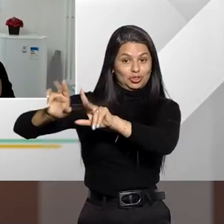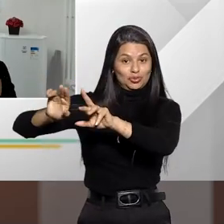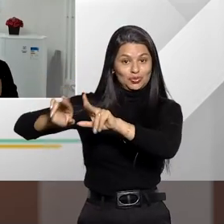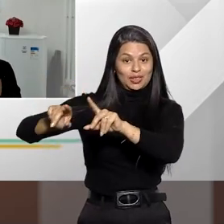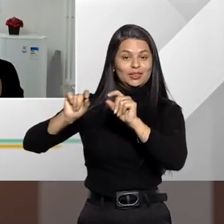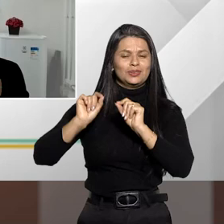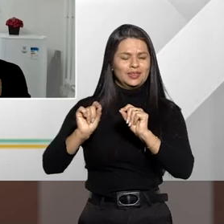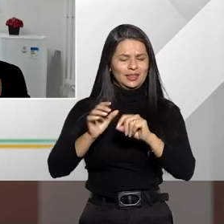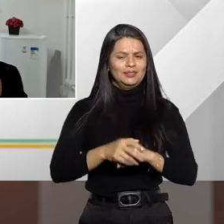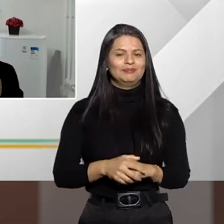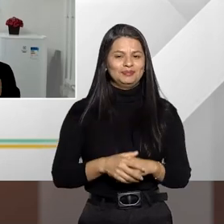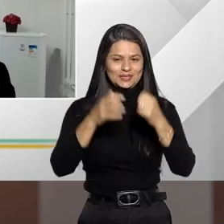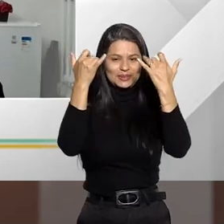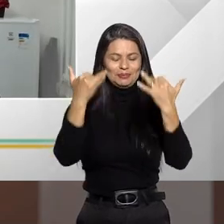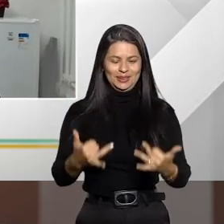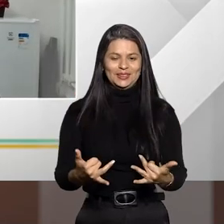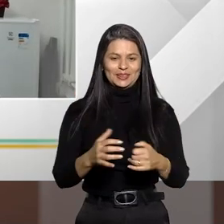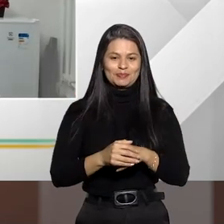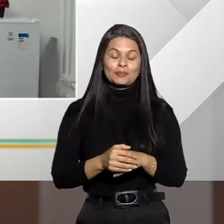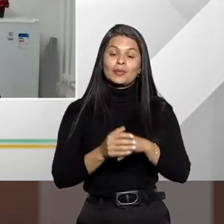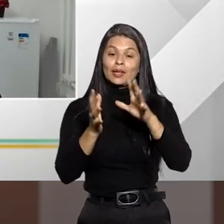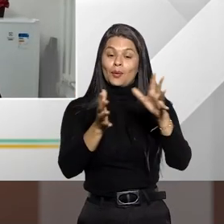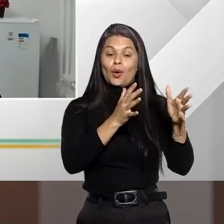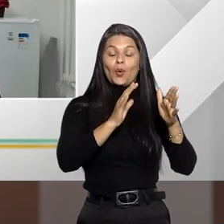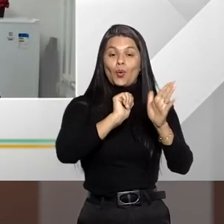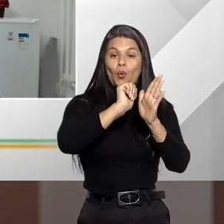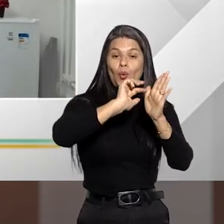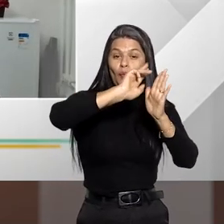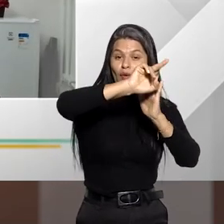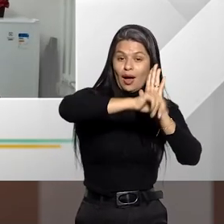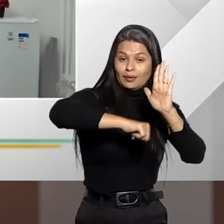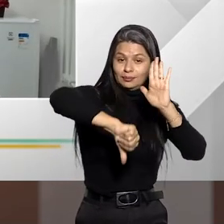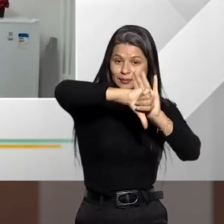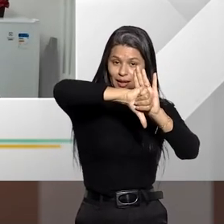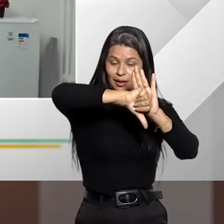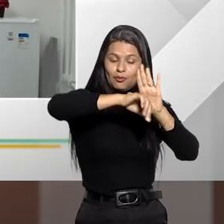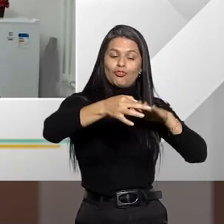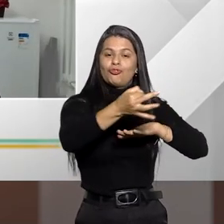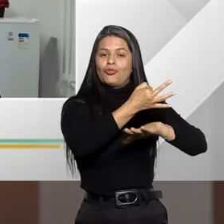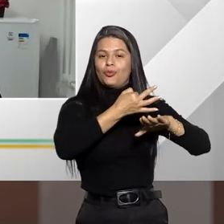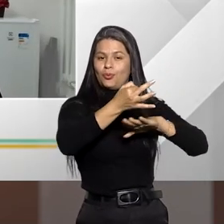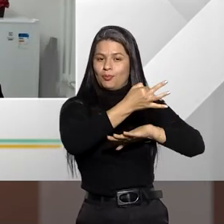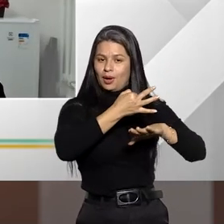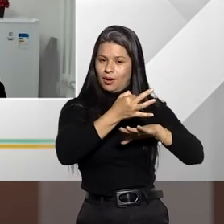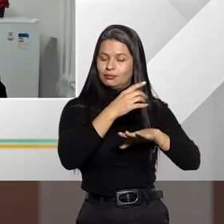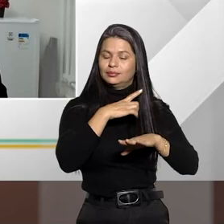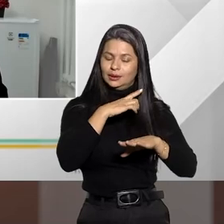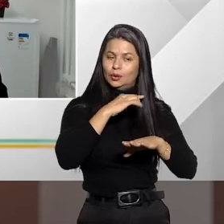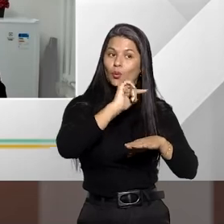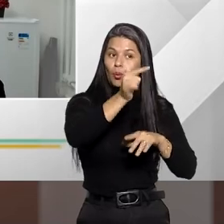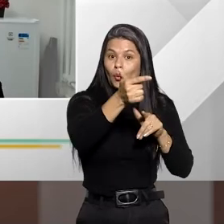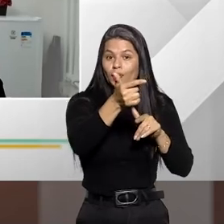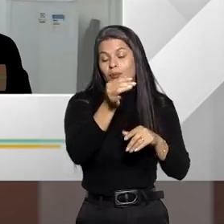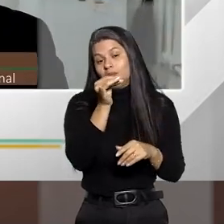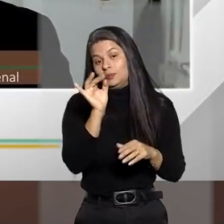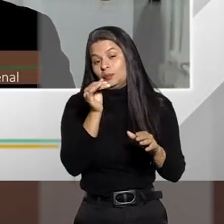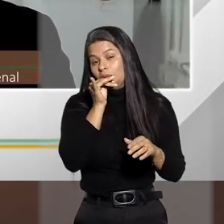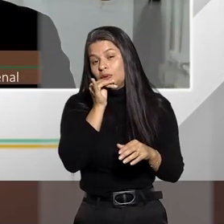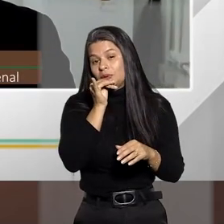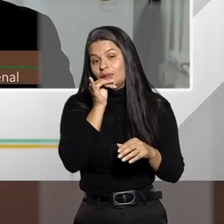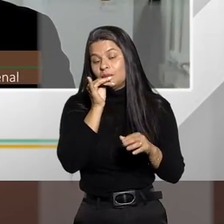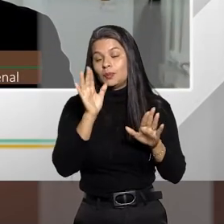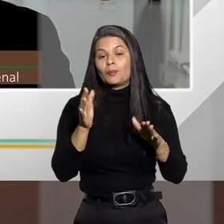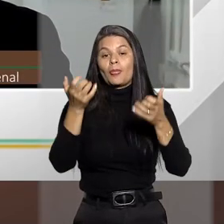É, o concurso formal é também uma espécie de concurso de crimes, mas acontece em uma outra situação. Quando o sujeito